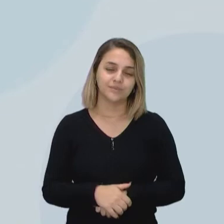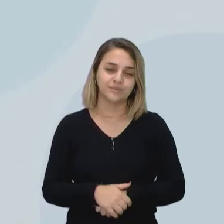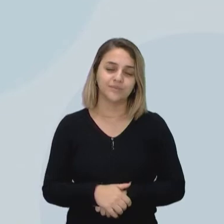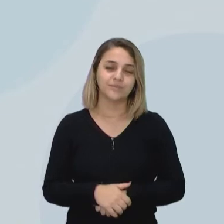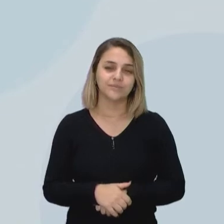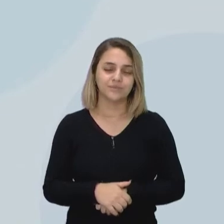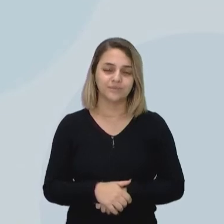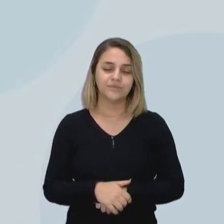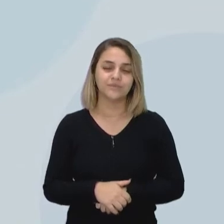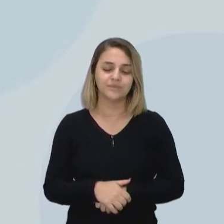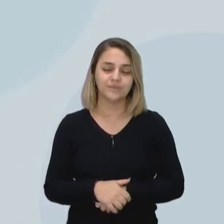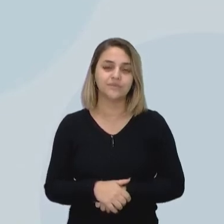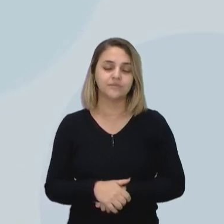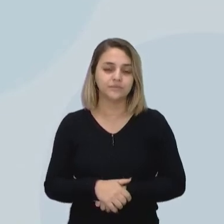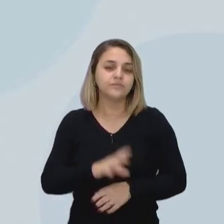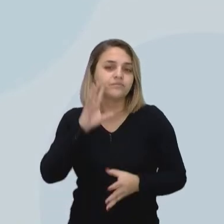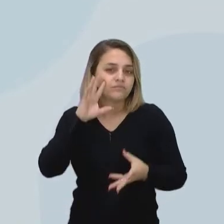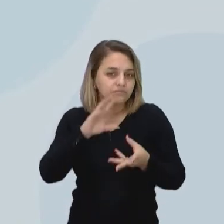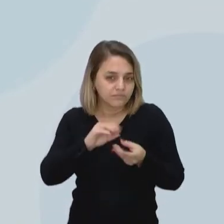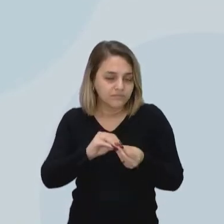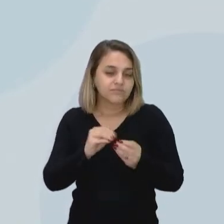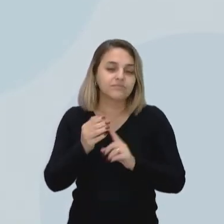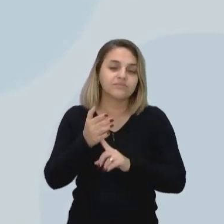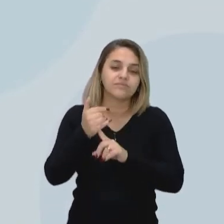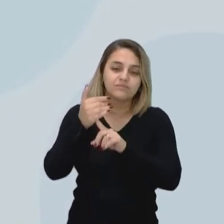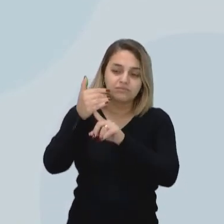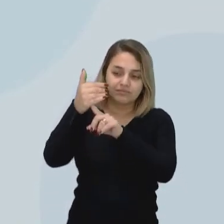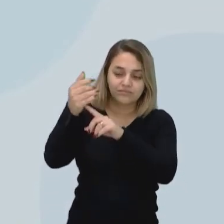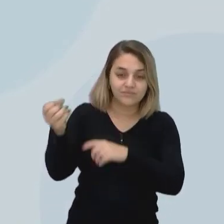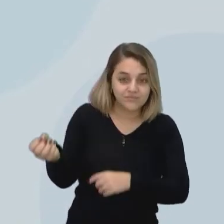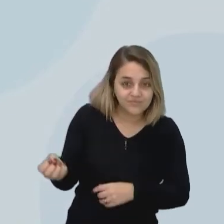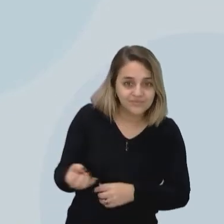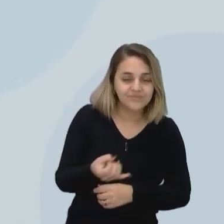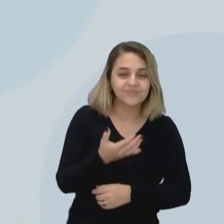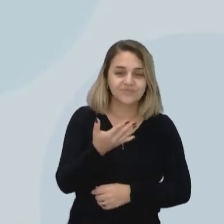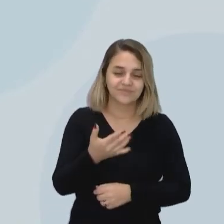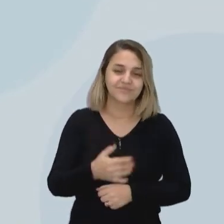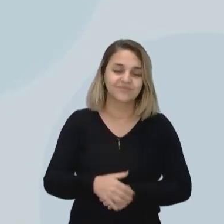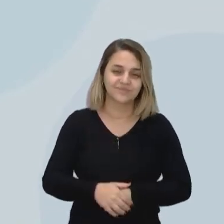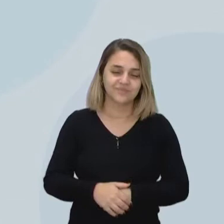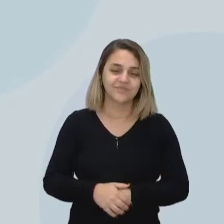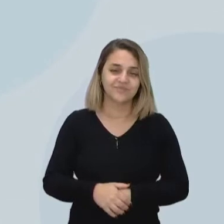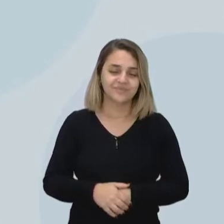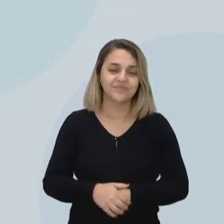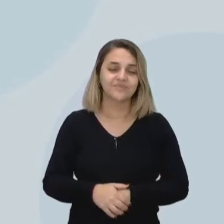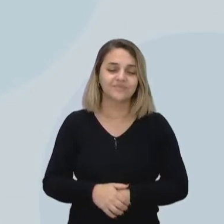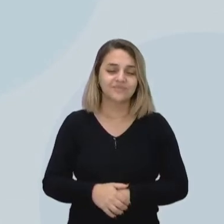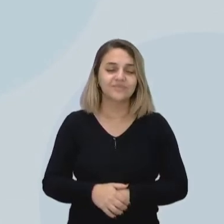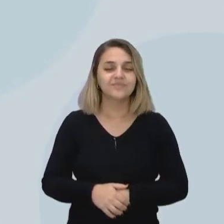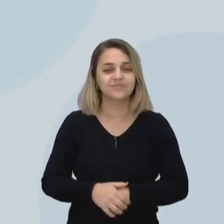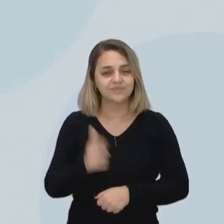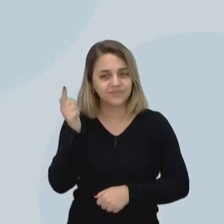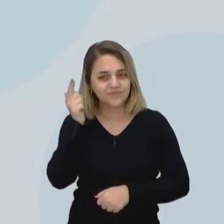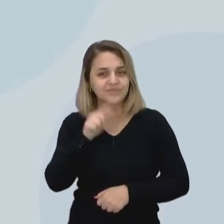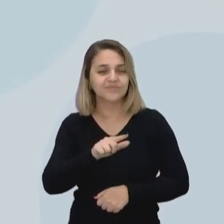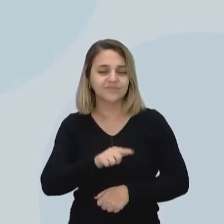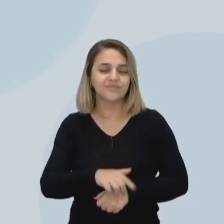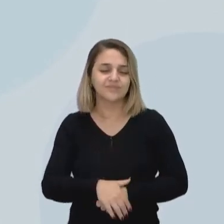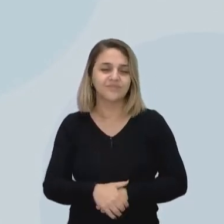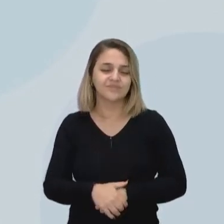considerando essas tecnologias novas para que uma construção